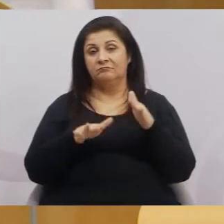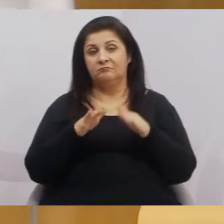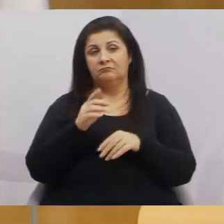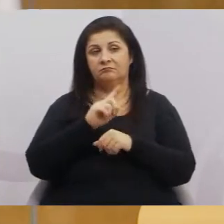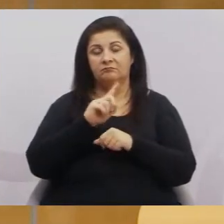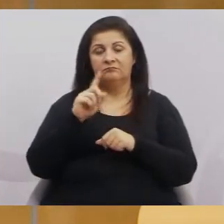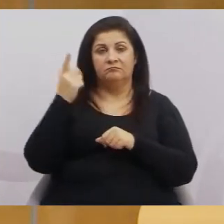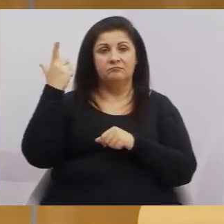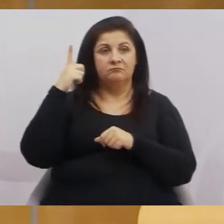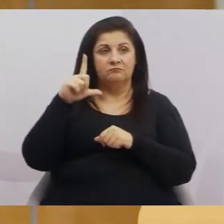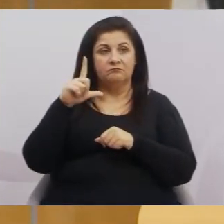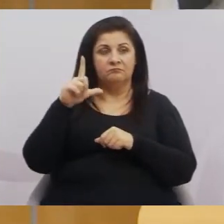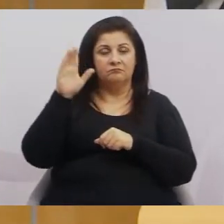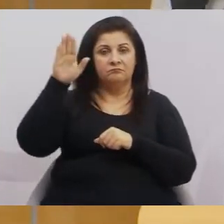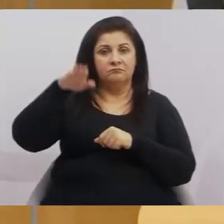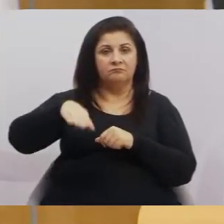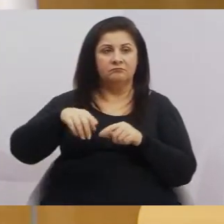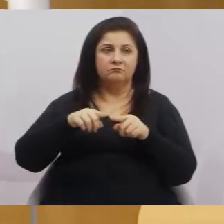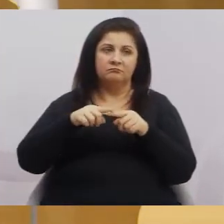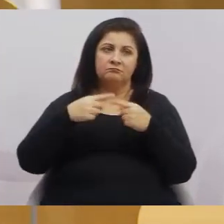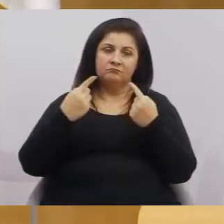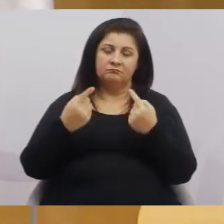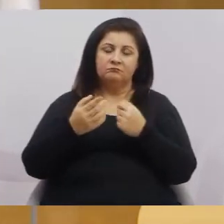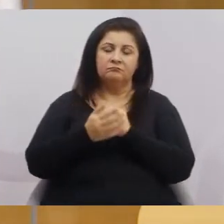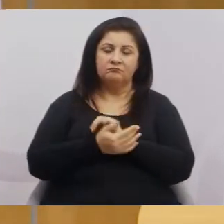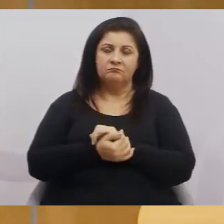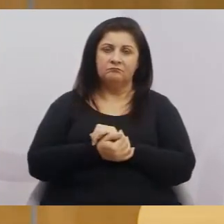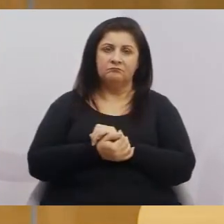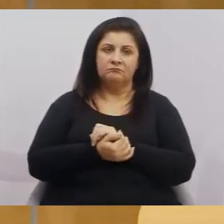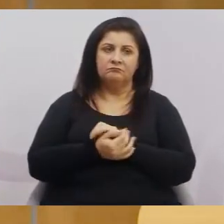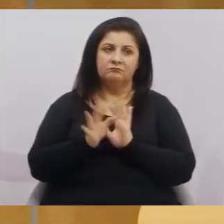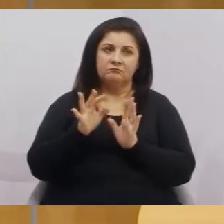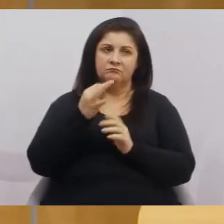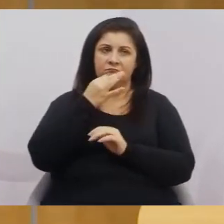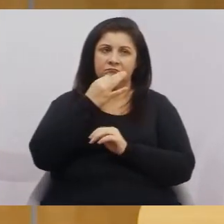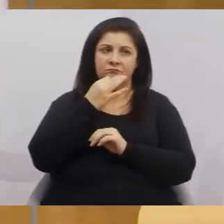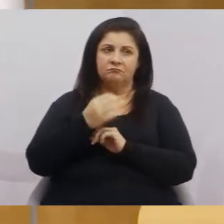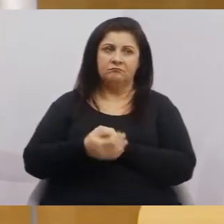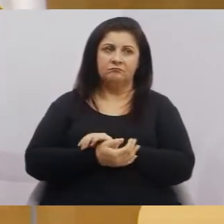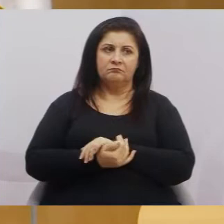deixar no período da tarde, mas gostaria de colocar o meu ponto de vista.